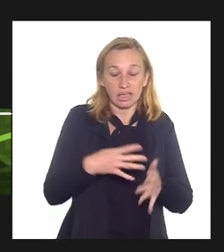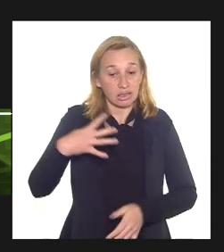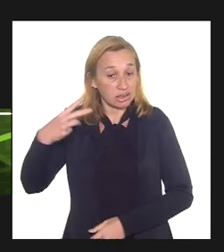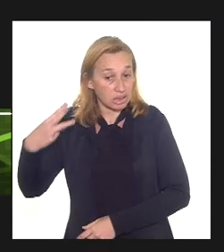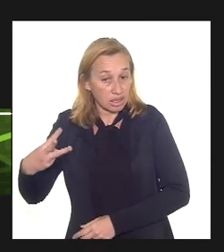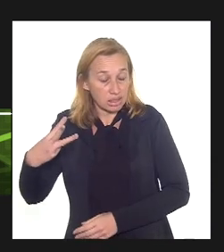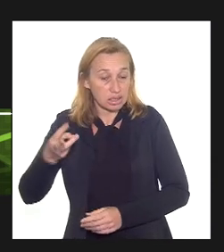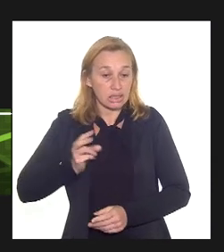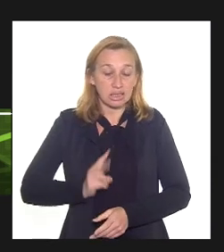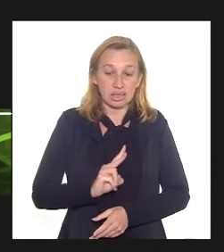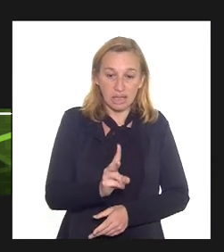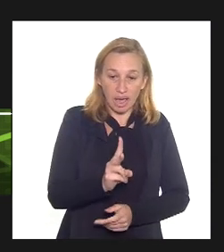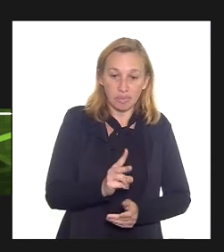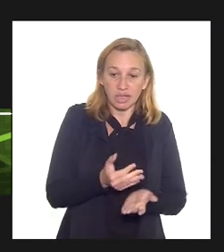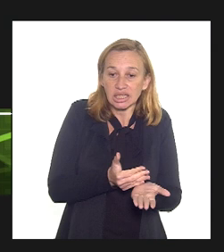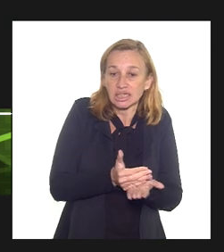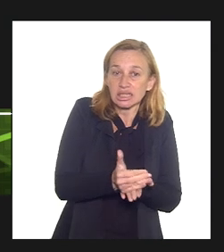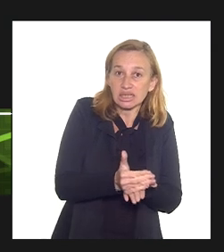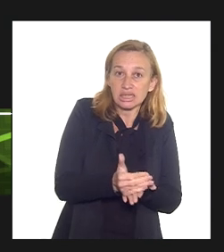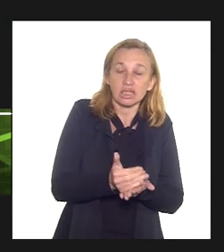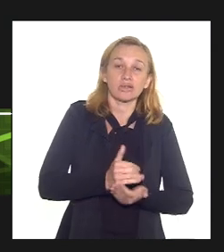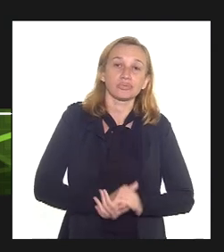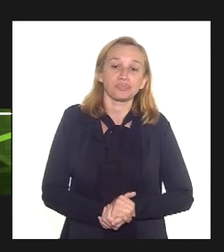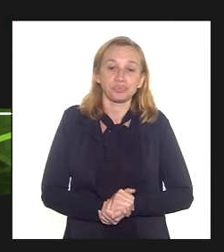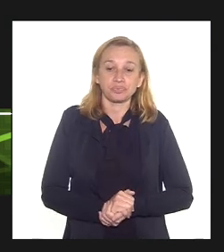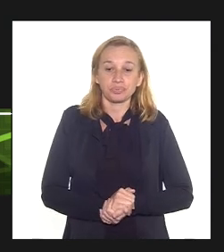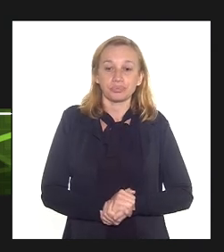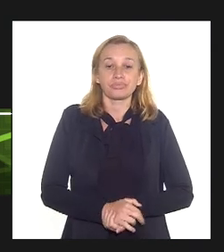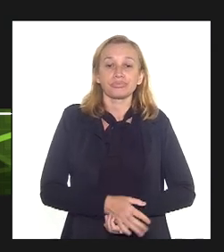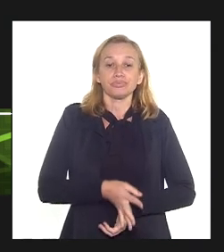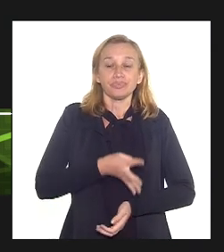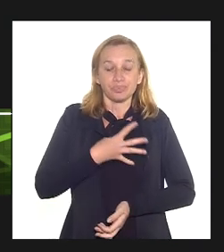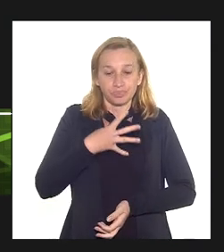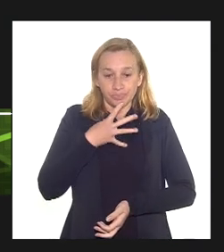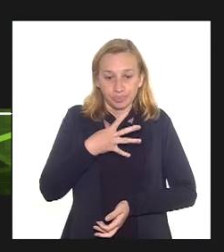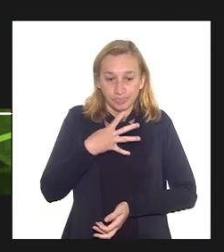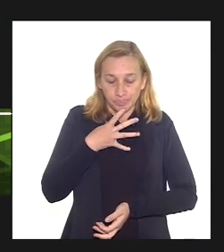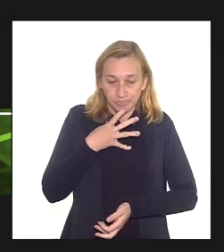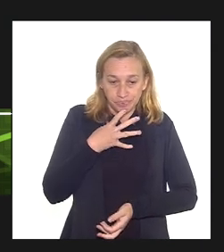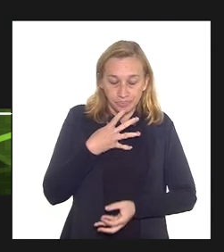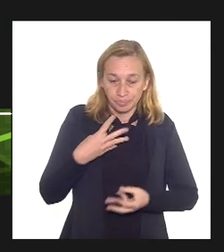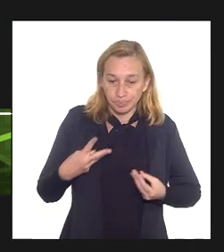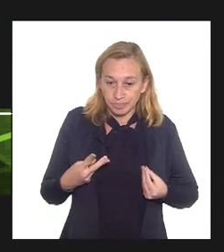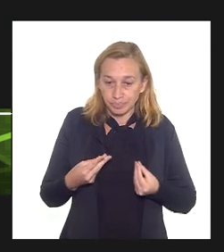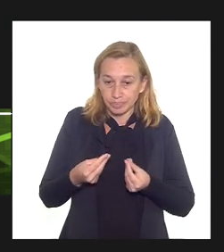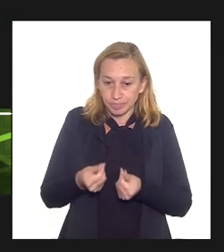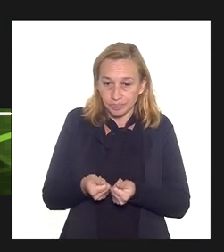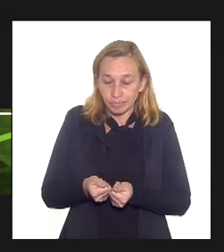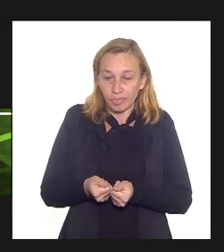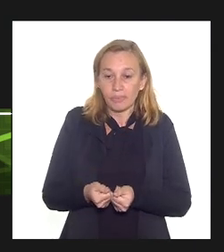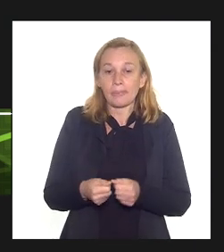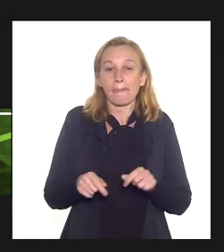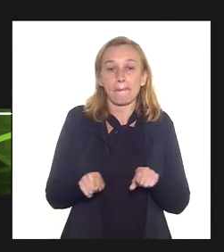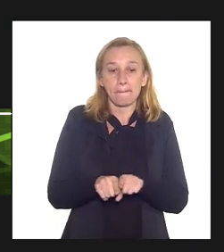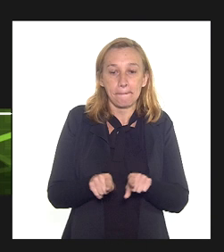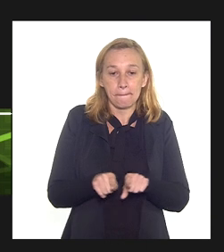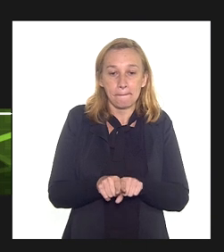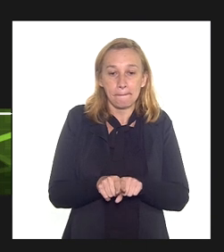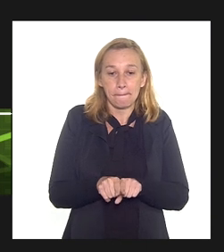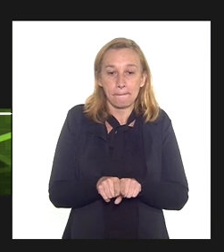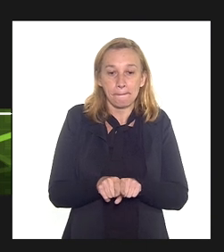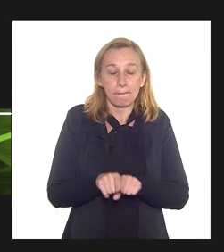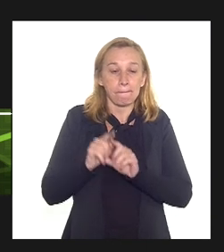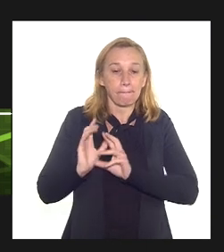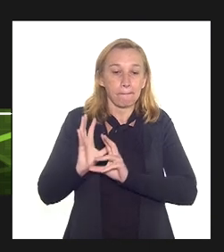dedutibilidade ela se inicia com o reconhecimento da depreciação e a depreciação ela inicia-se com a